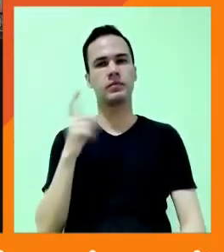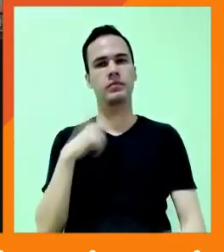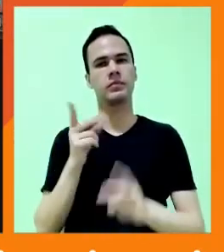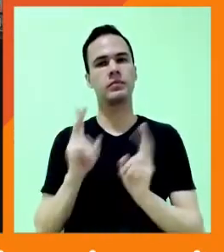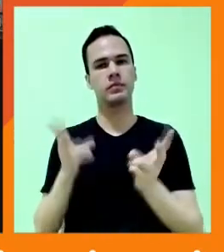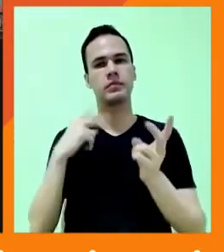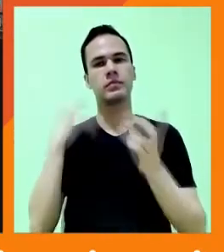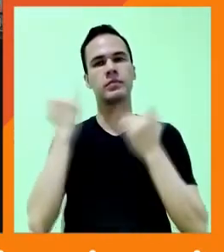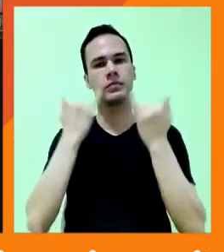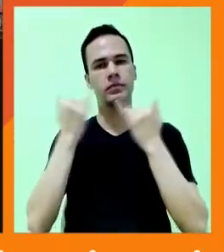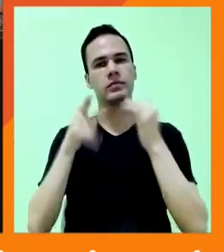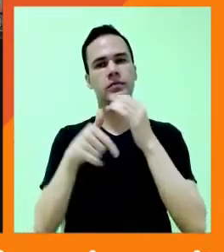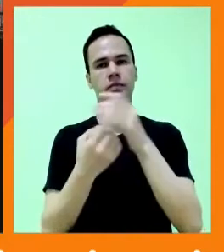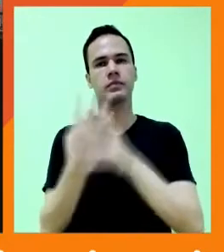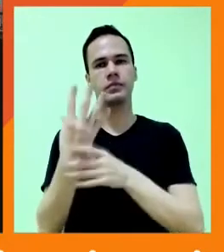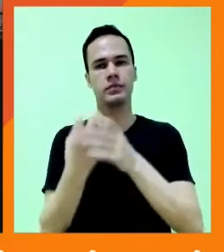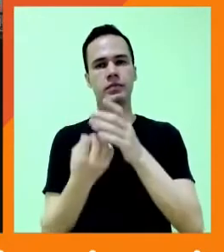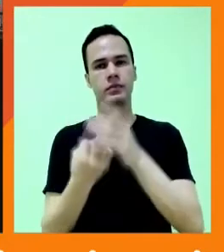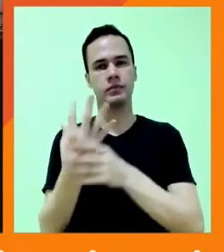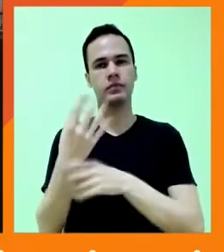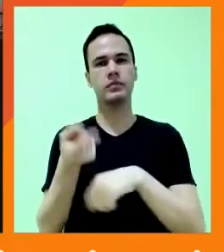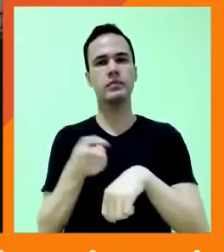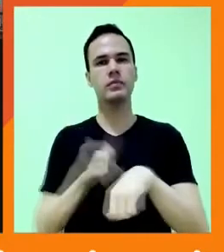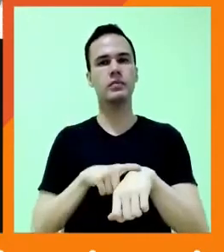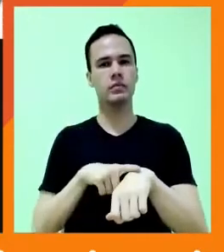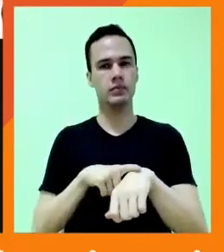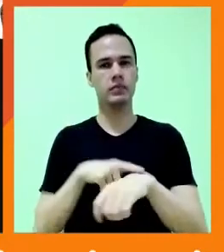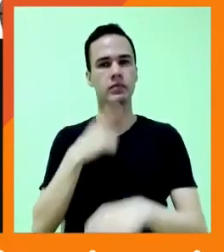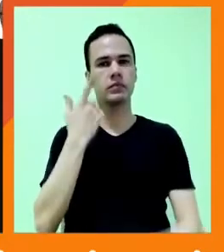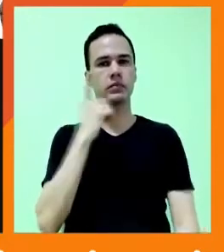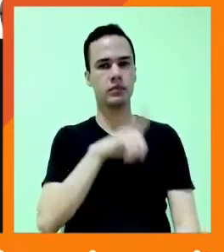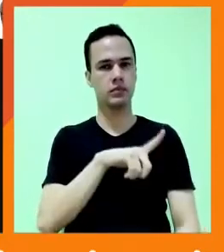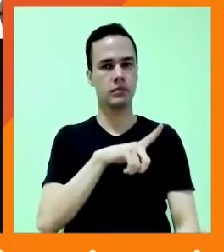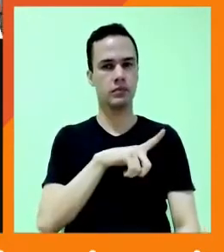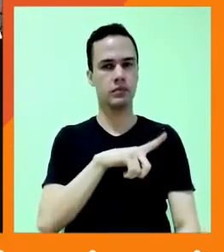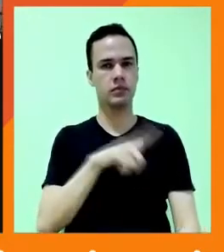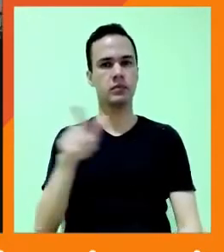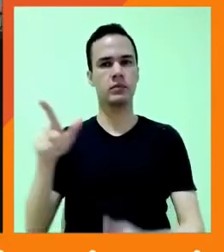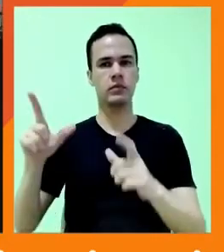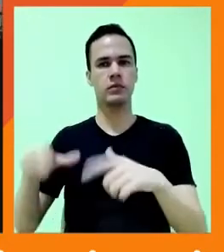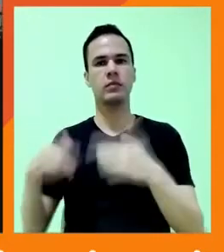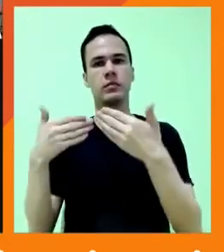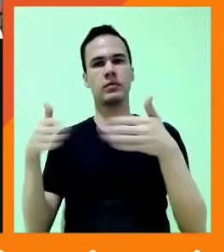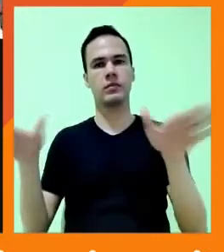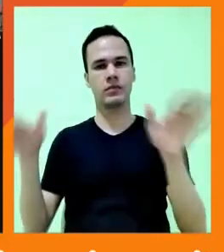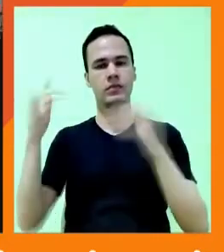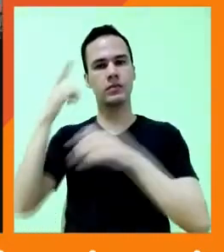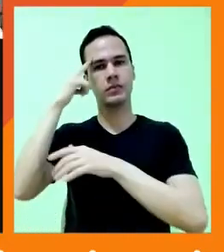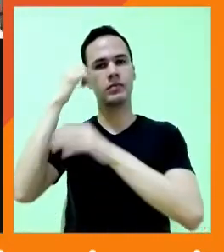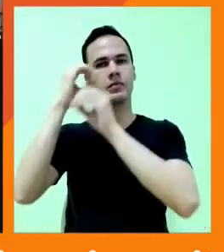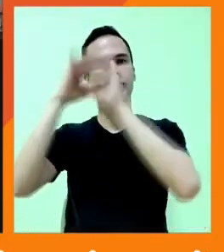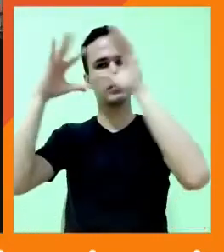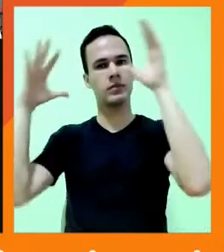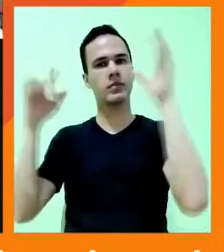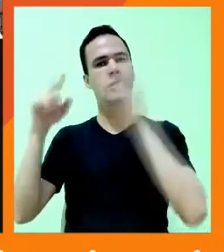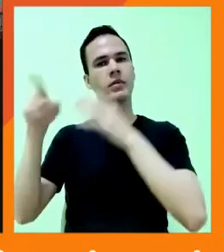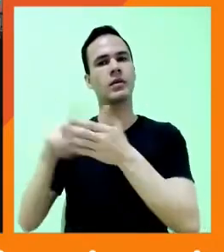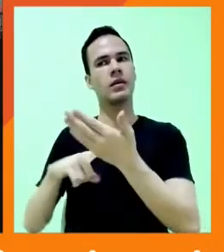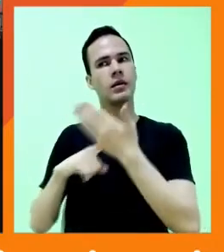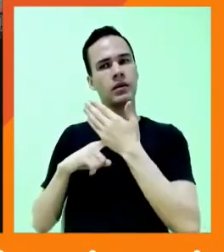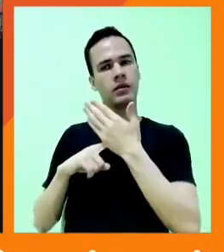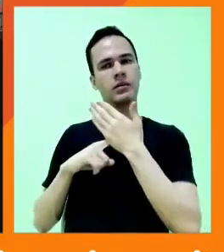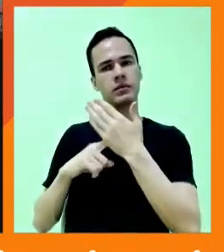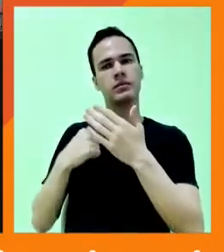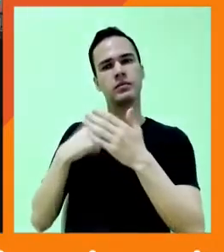nossas criações, no momento que a gente consegue abrir espaço para esse sonho, porque são esses sonhos que nos movem nas direções